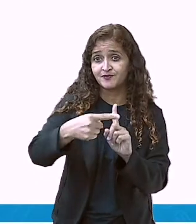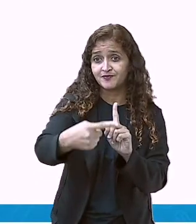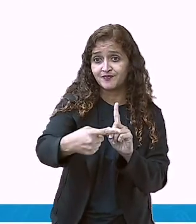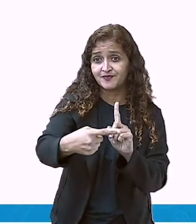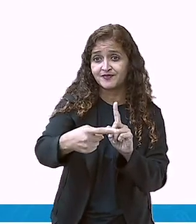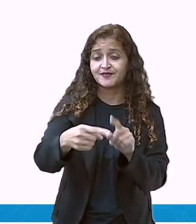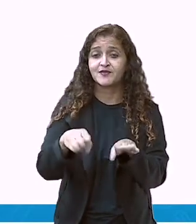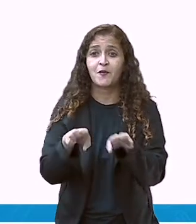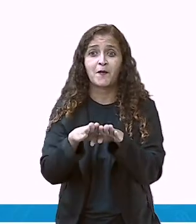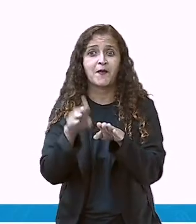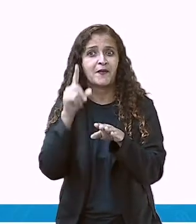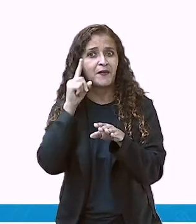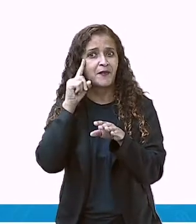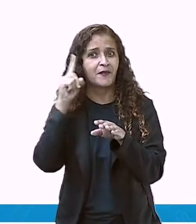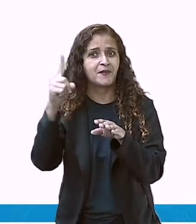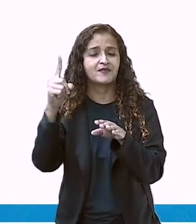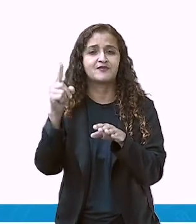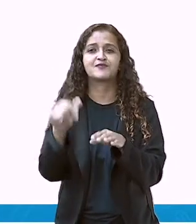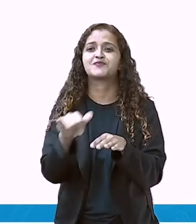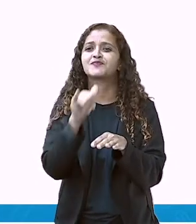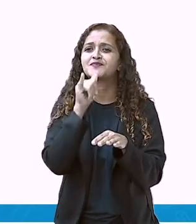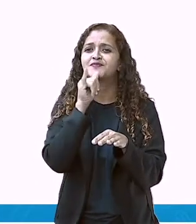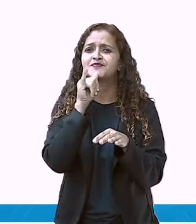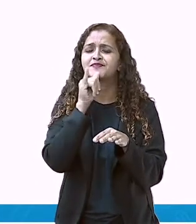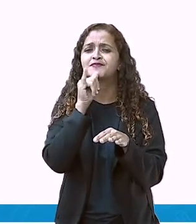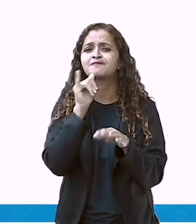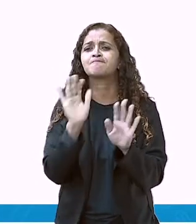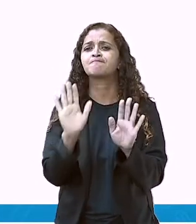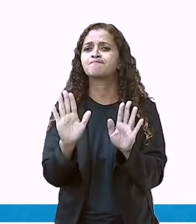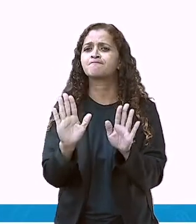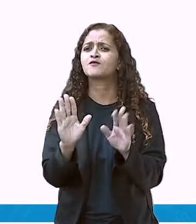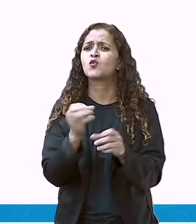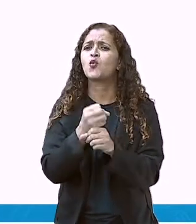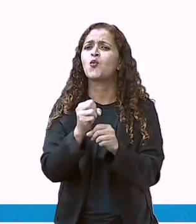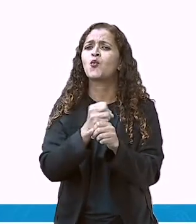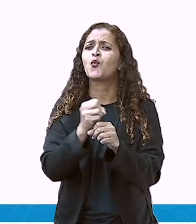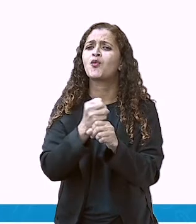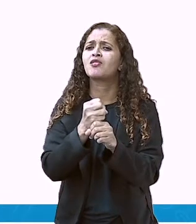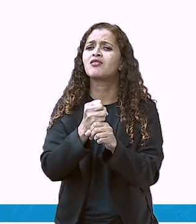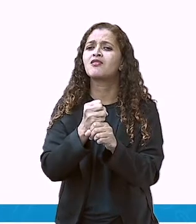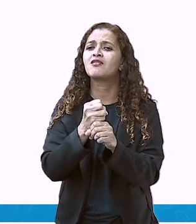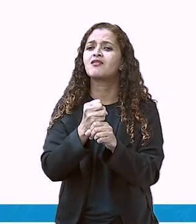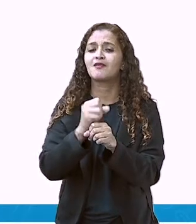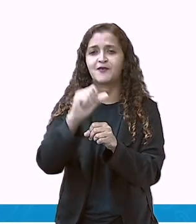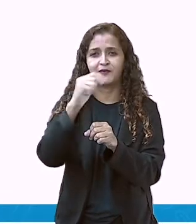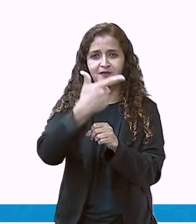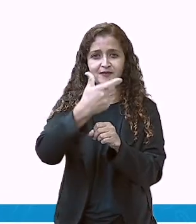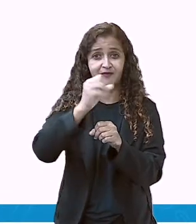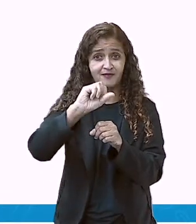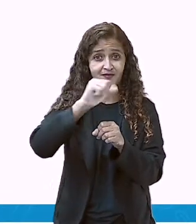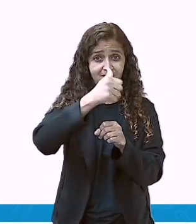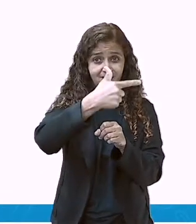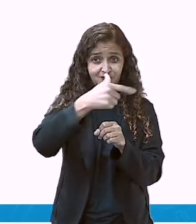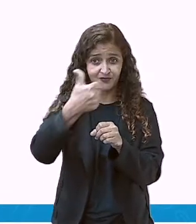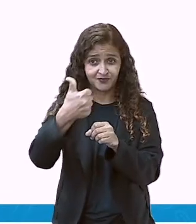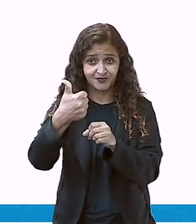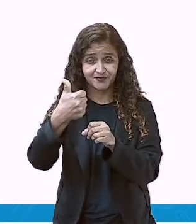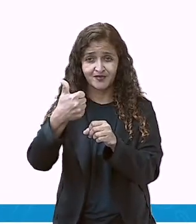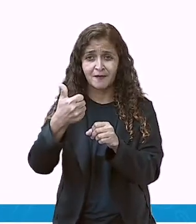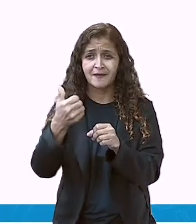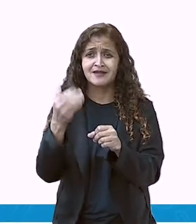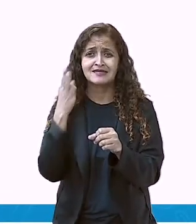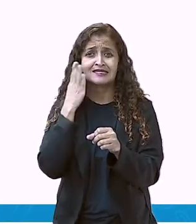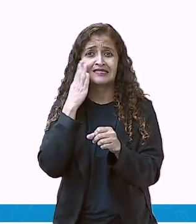dias. Exemplo, nós estamos no ano de 2021. Então, para a gente